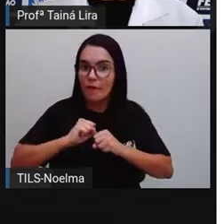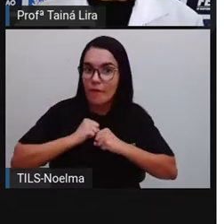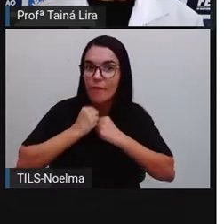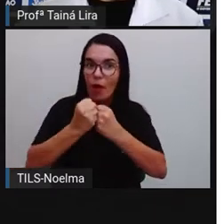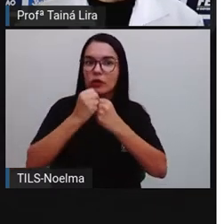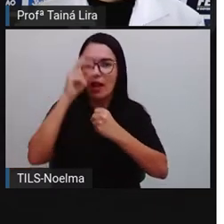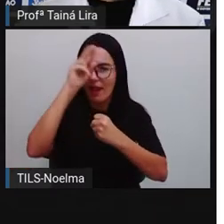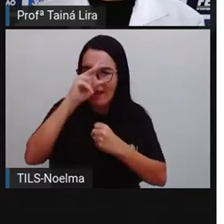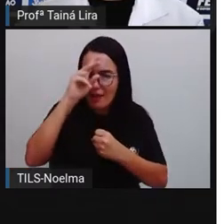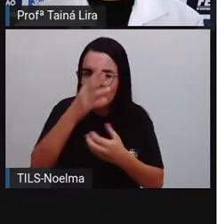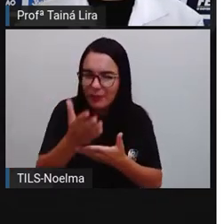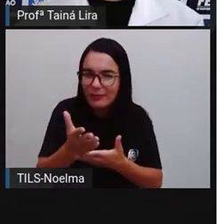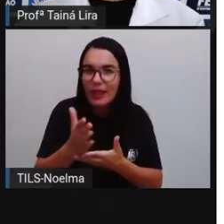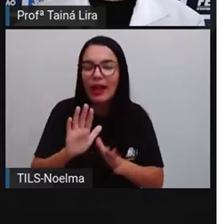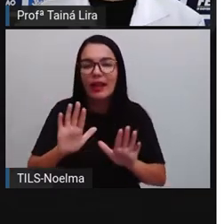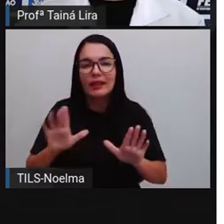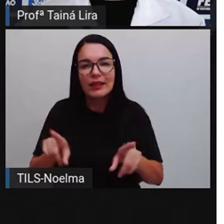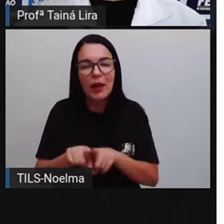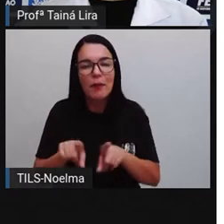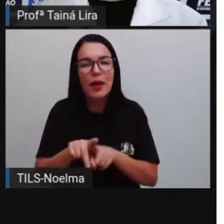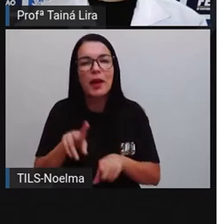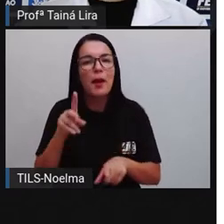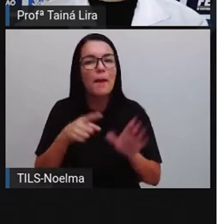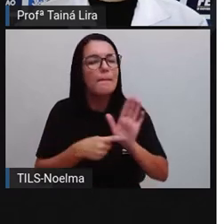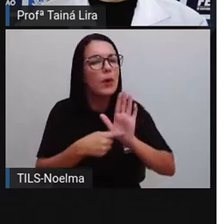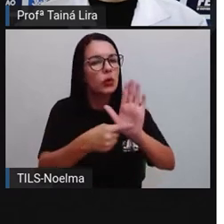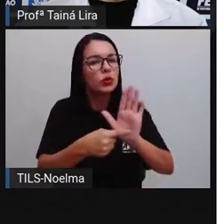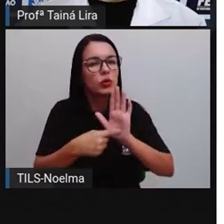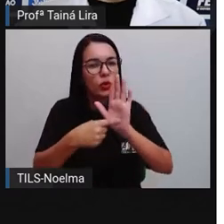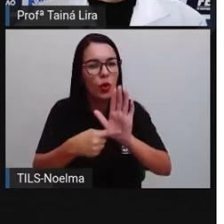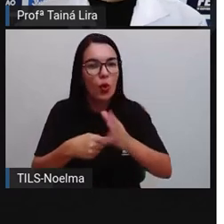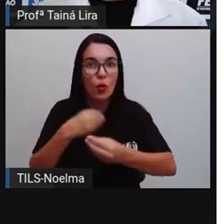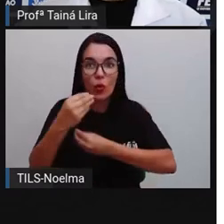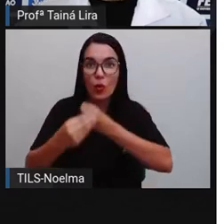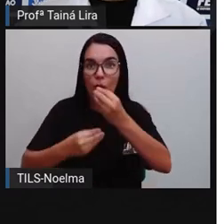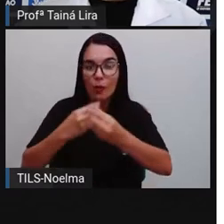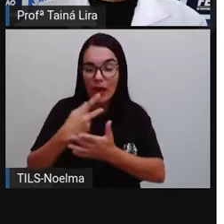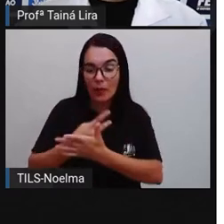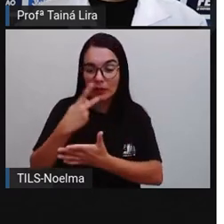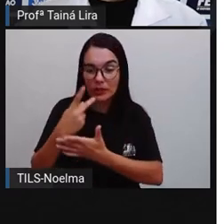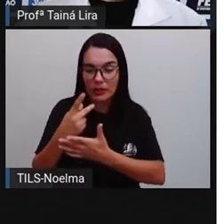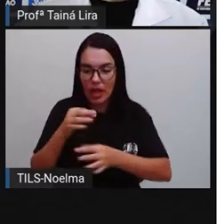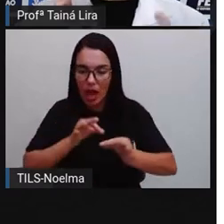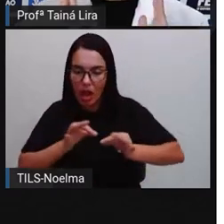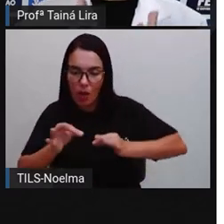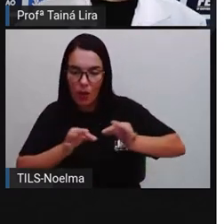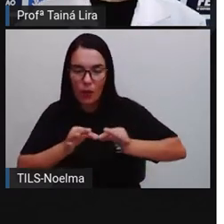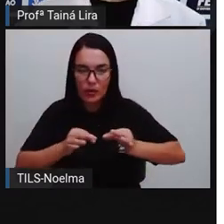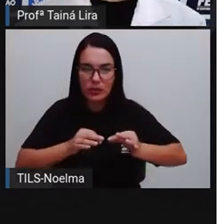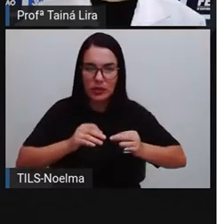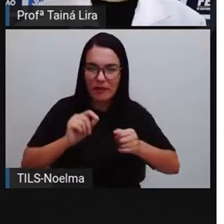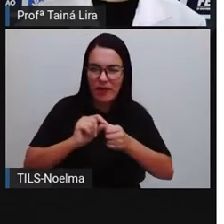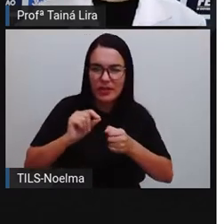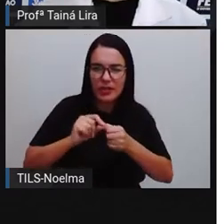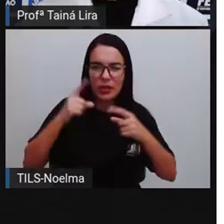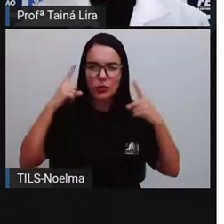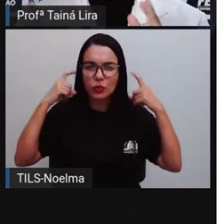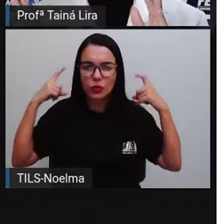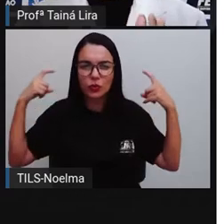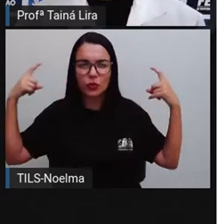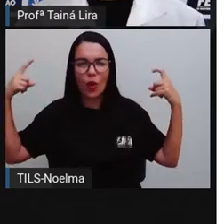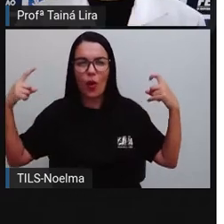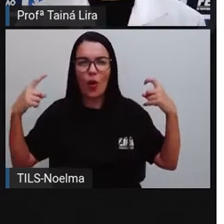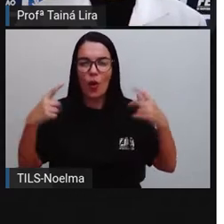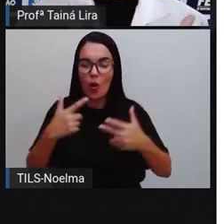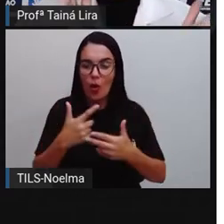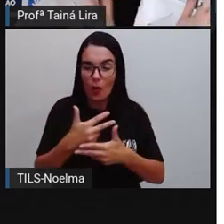Lembram disso? E a Pro mostrou para vocês conforme a gente ia manipulando, produzindo som com